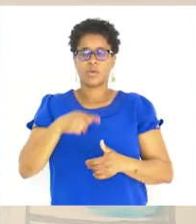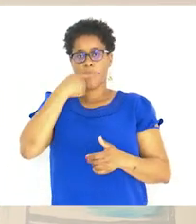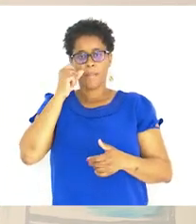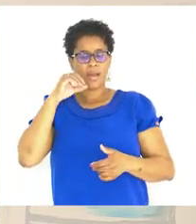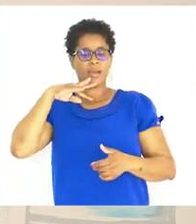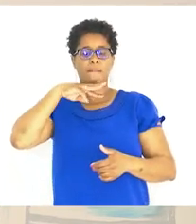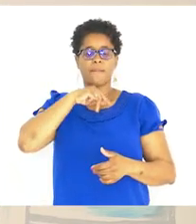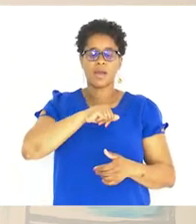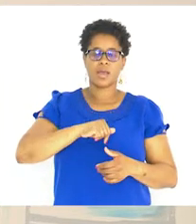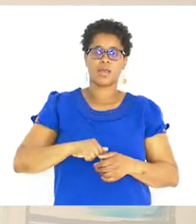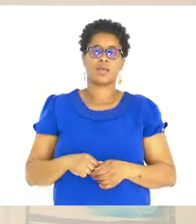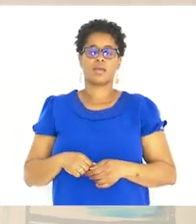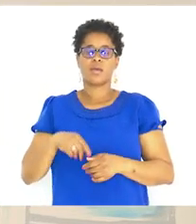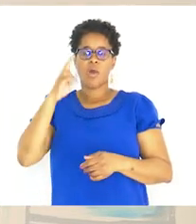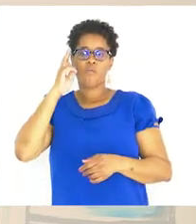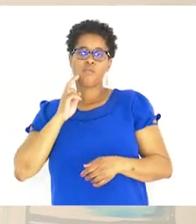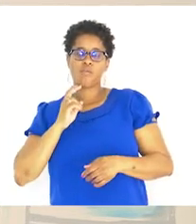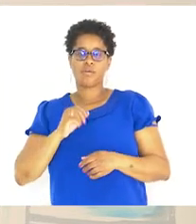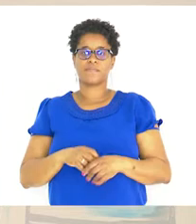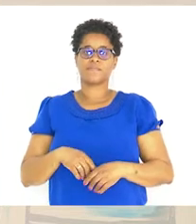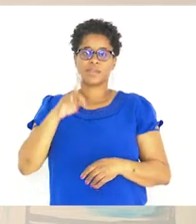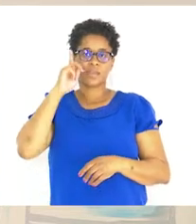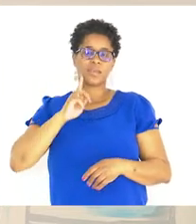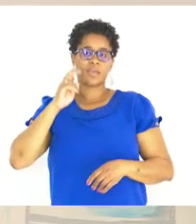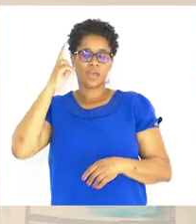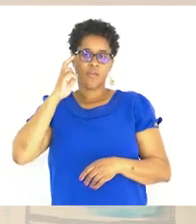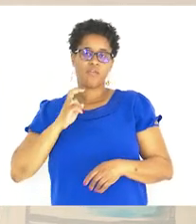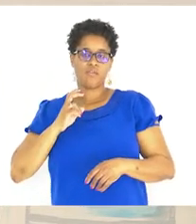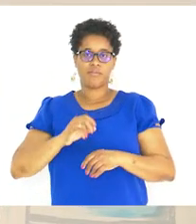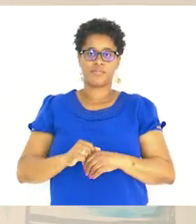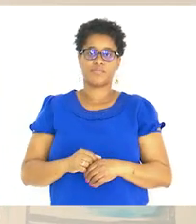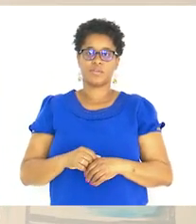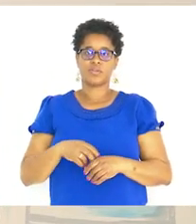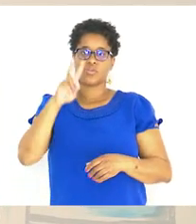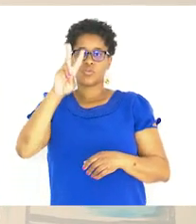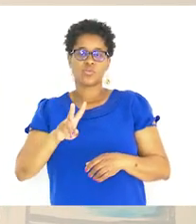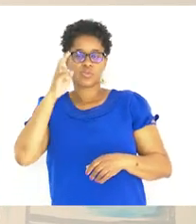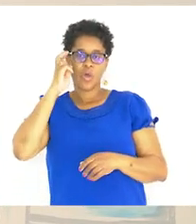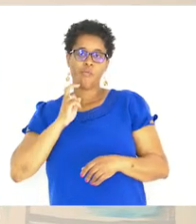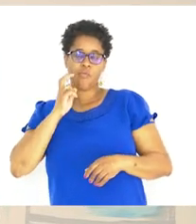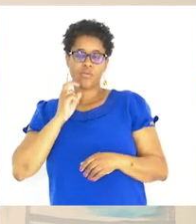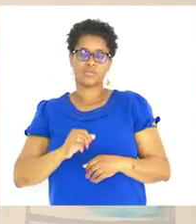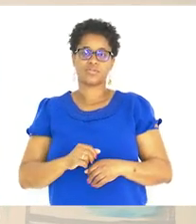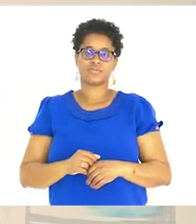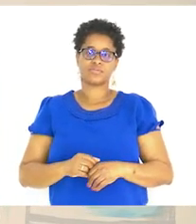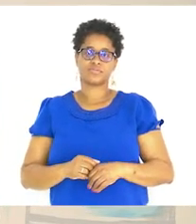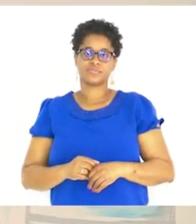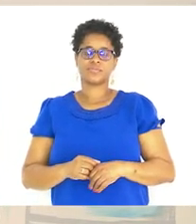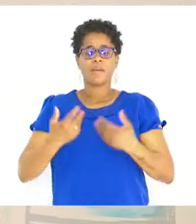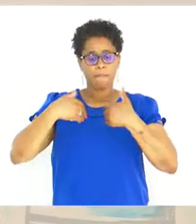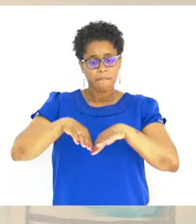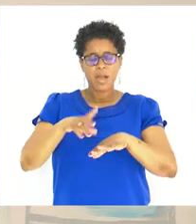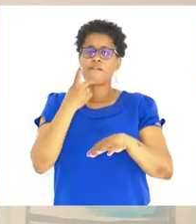pai A mãe O avô A avó Os bisavós Os bisavós Mas